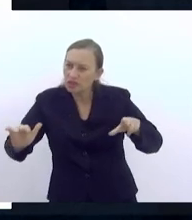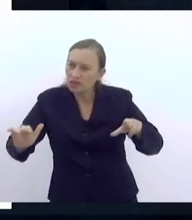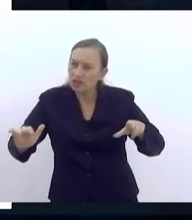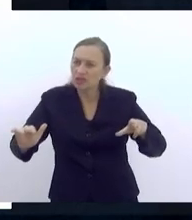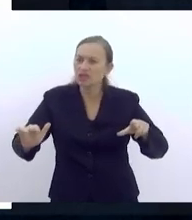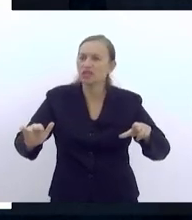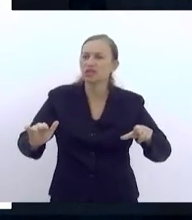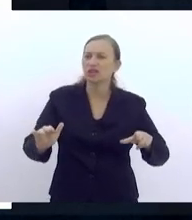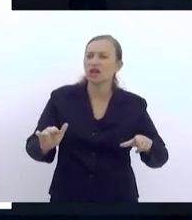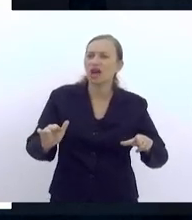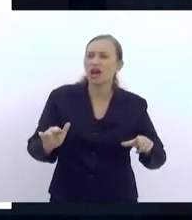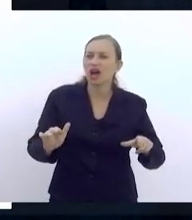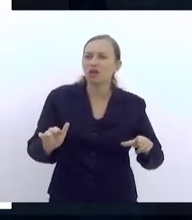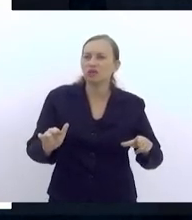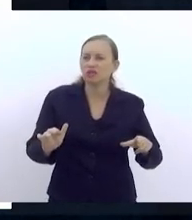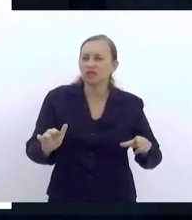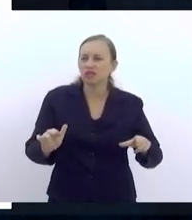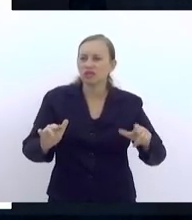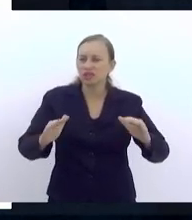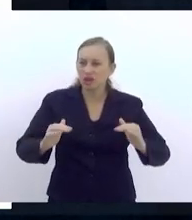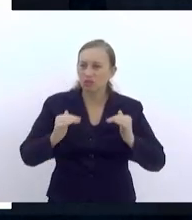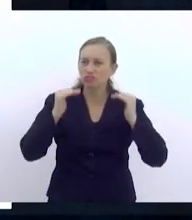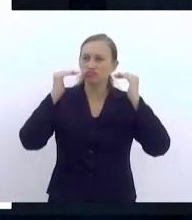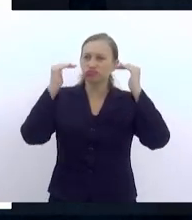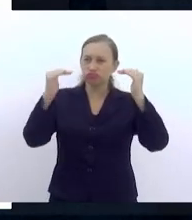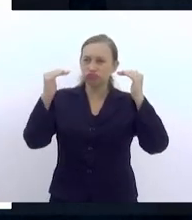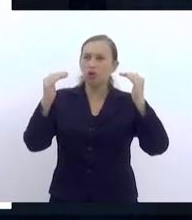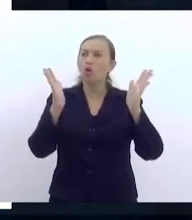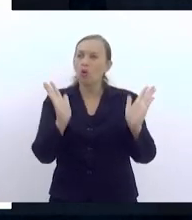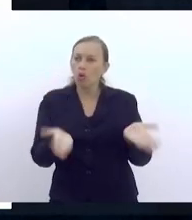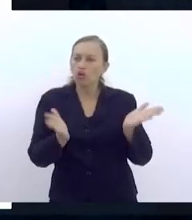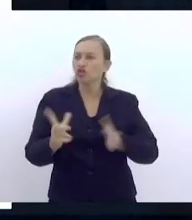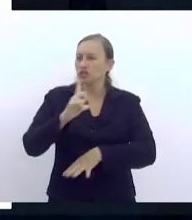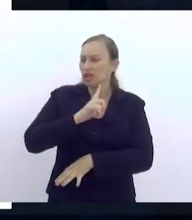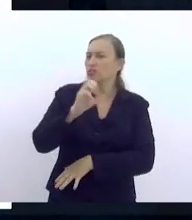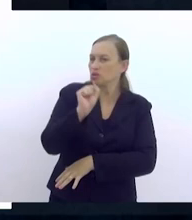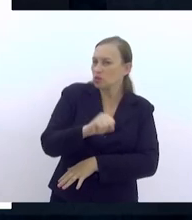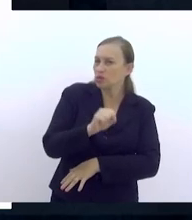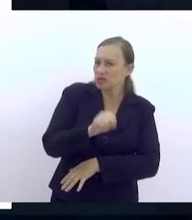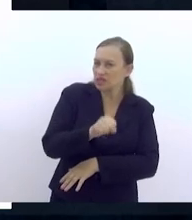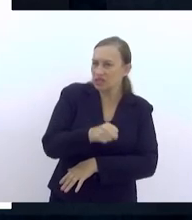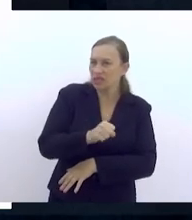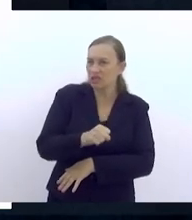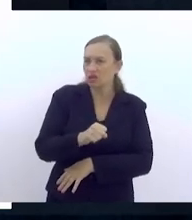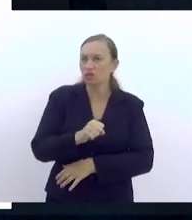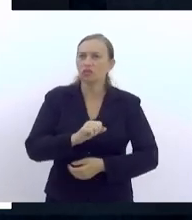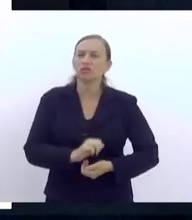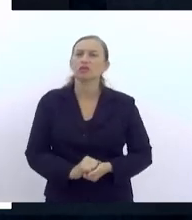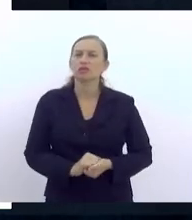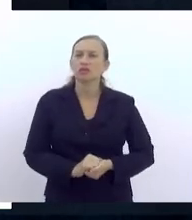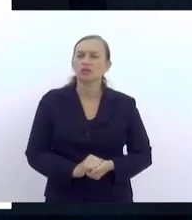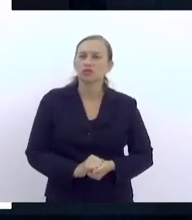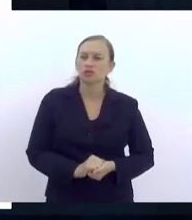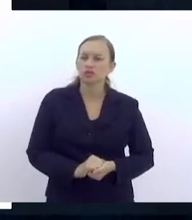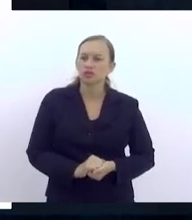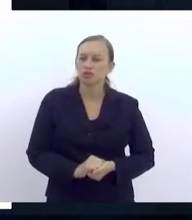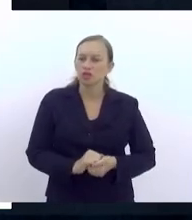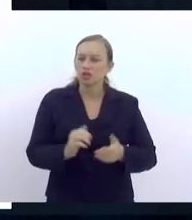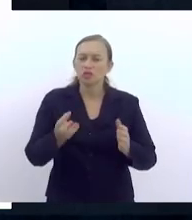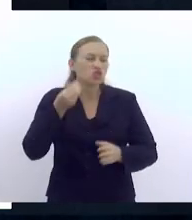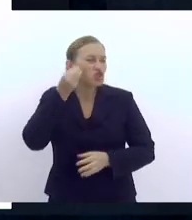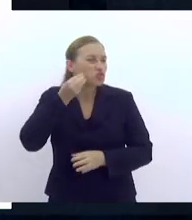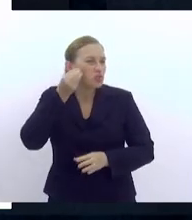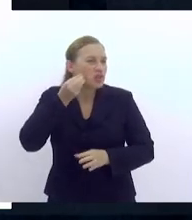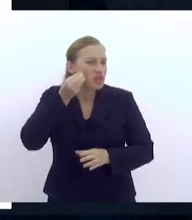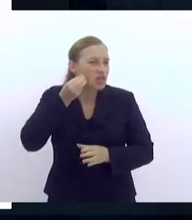alteridade, e que nós temos hoje, sim, um rol de experiências